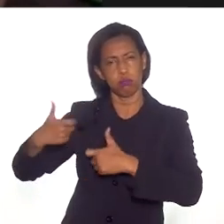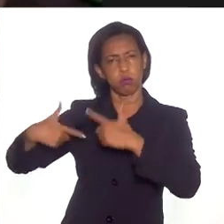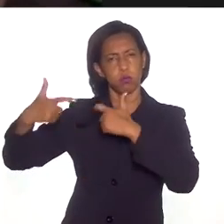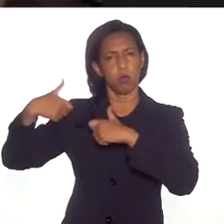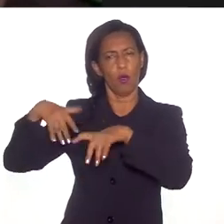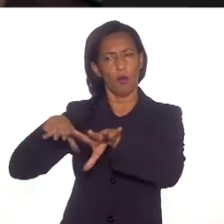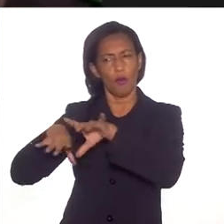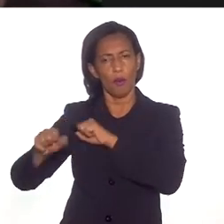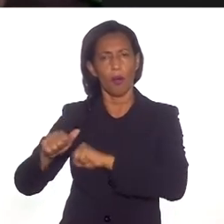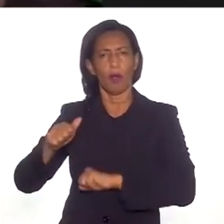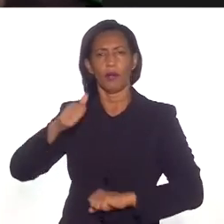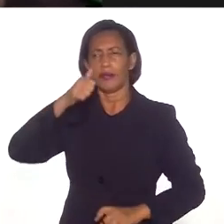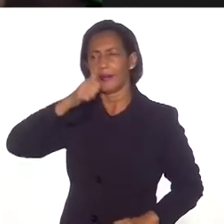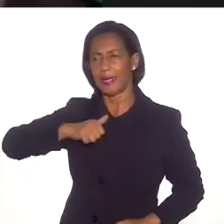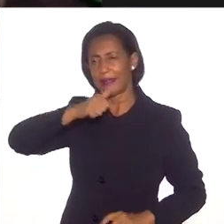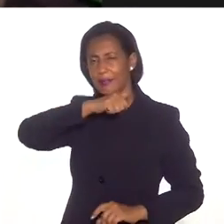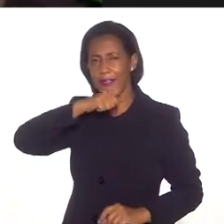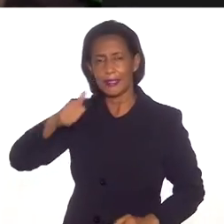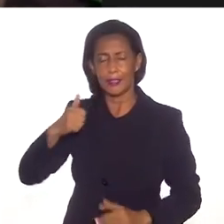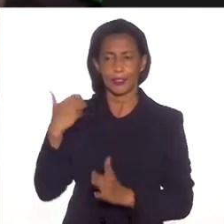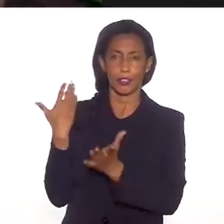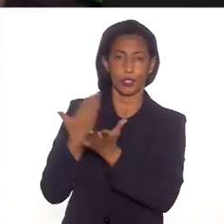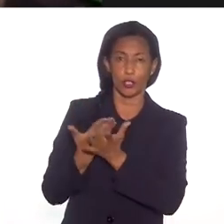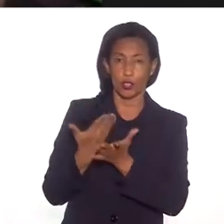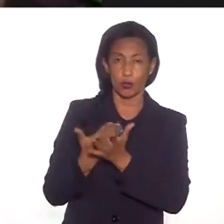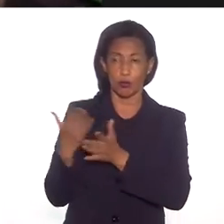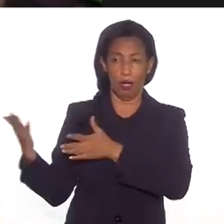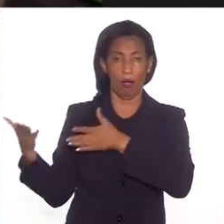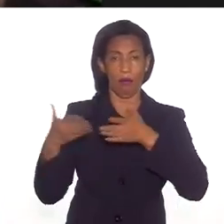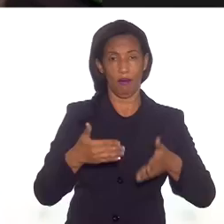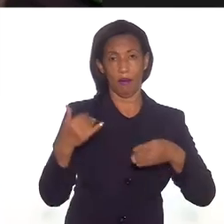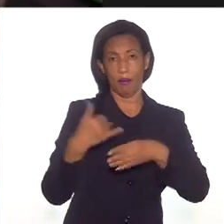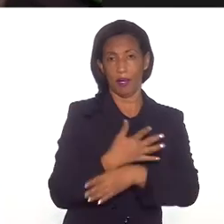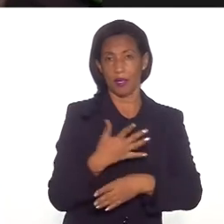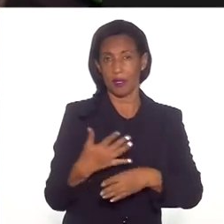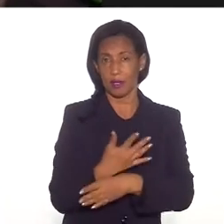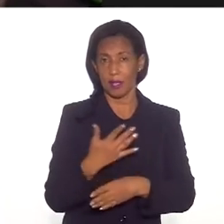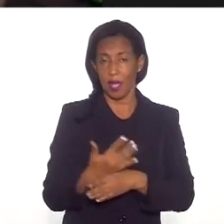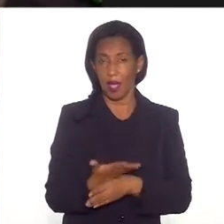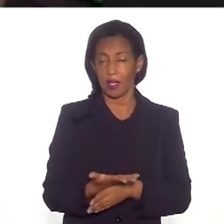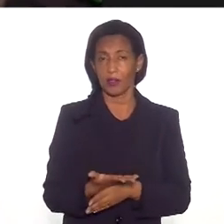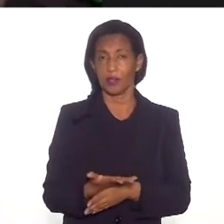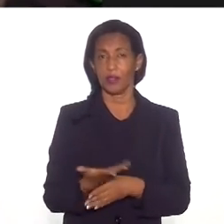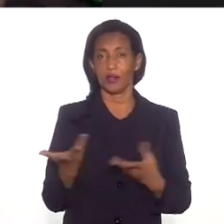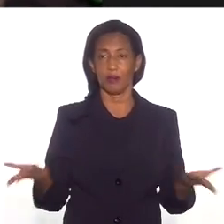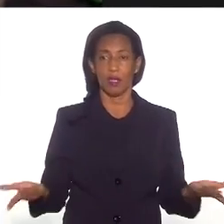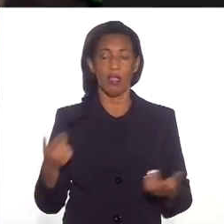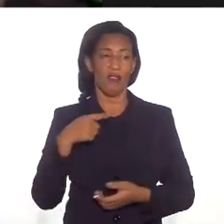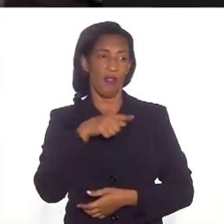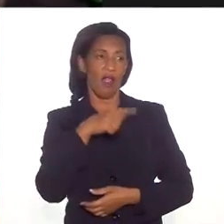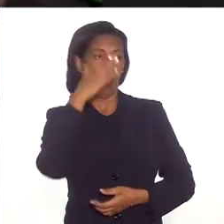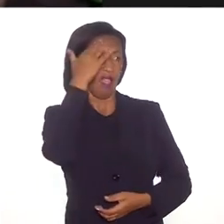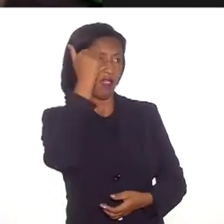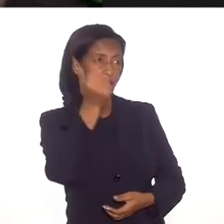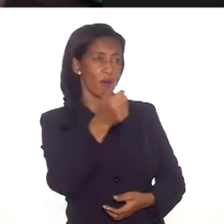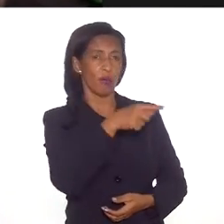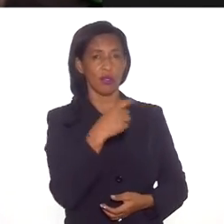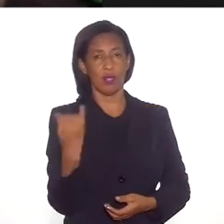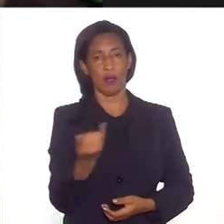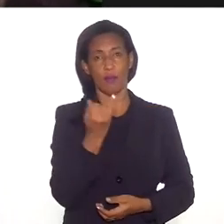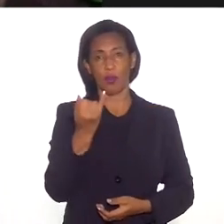lutando, nos formando, sacrificando, porque estudar, vir para a cidade, pode parecer que ele é famoso, ele é importante,